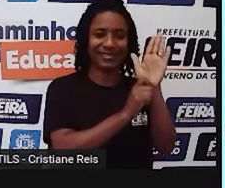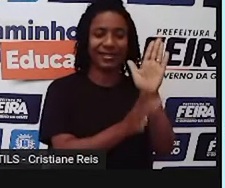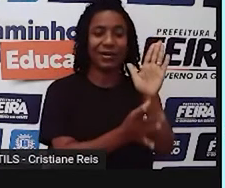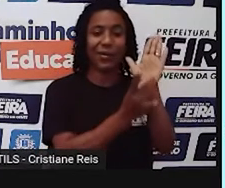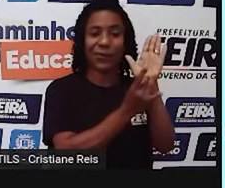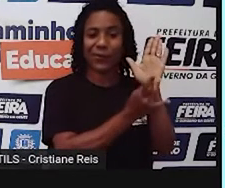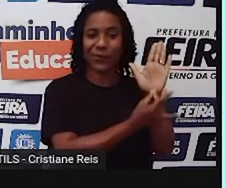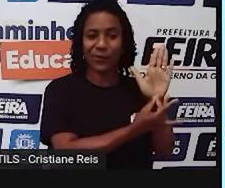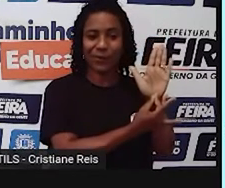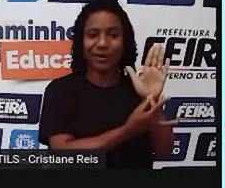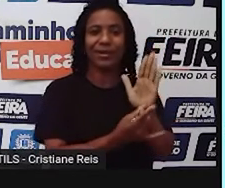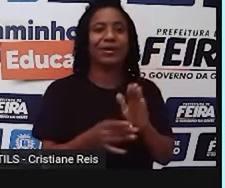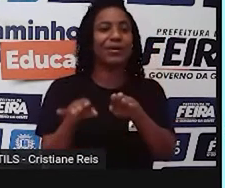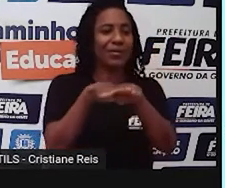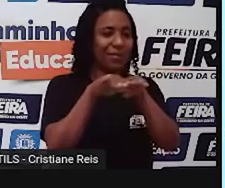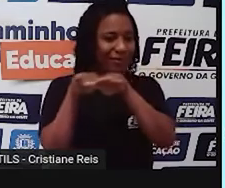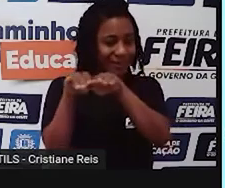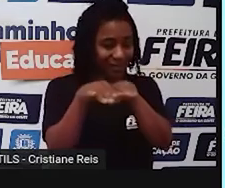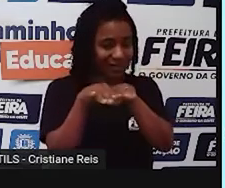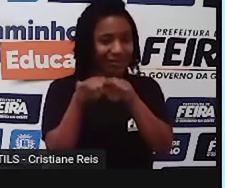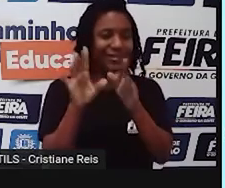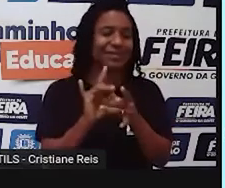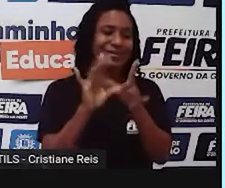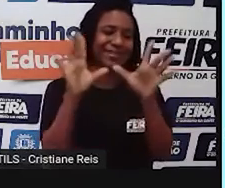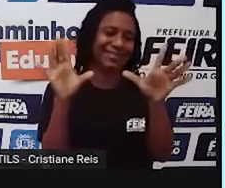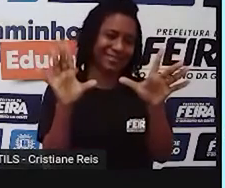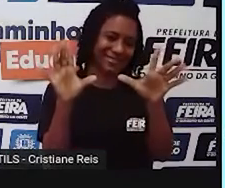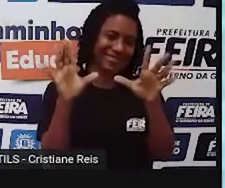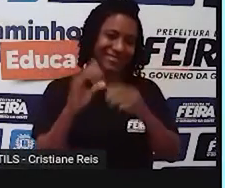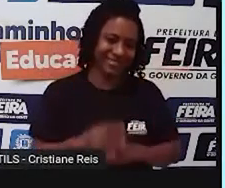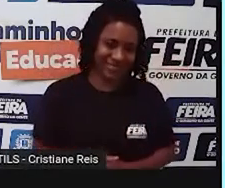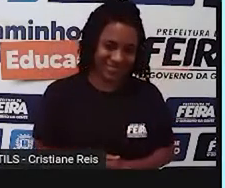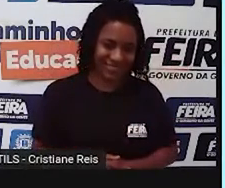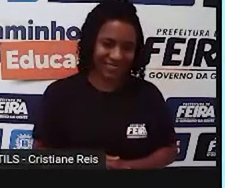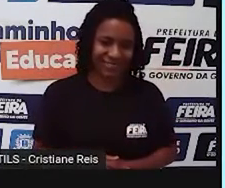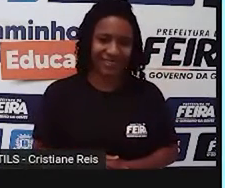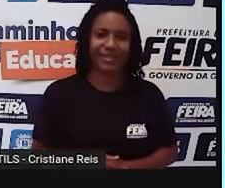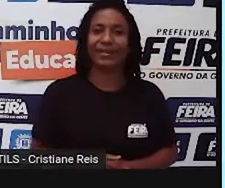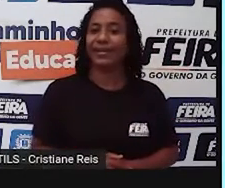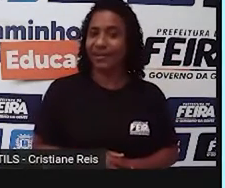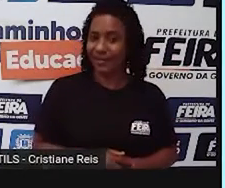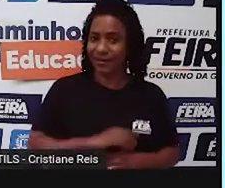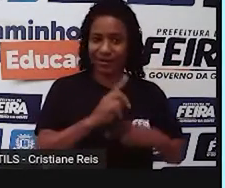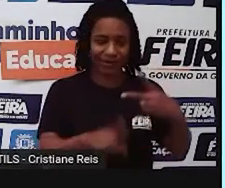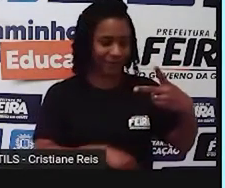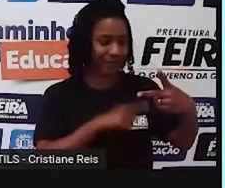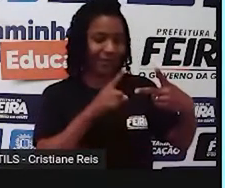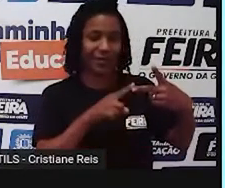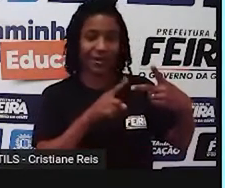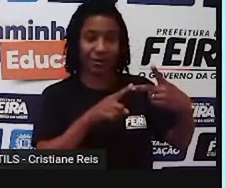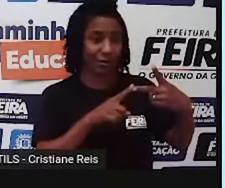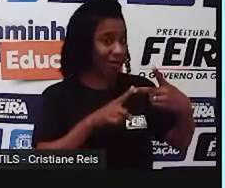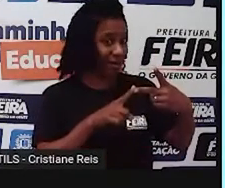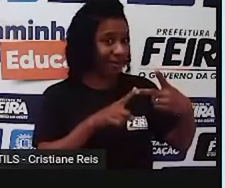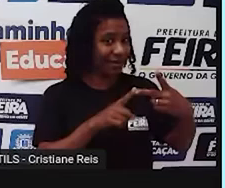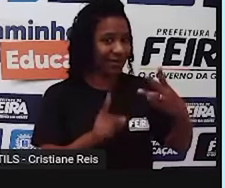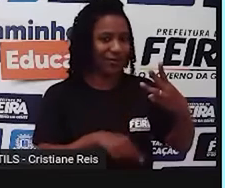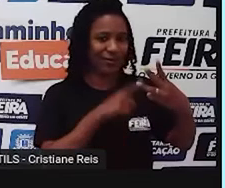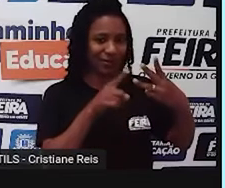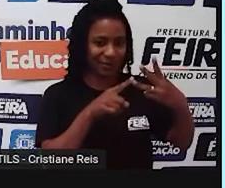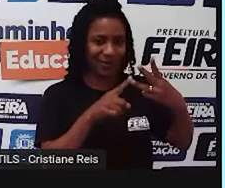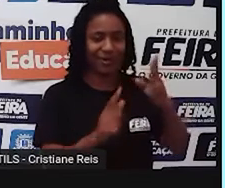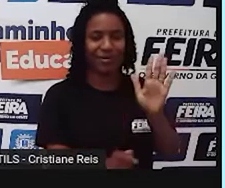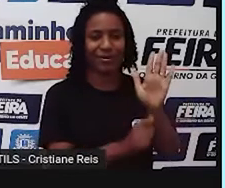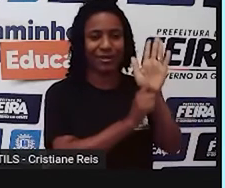igualdade, liberdade e fraternidade. Do primeiro artigo, a gente pula lá para o terceiro, olha só, é um complemento ao